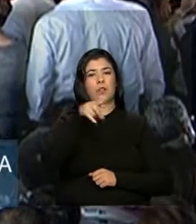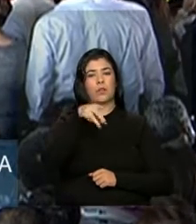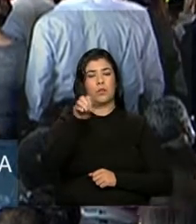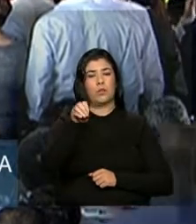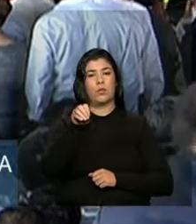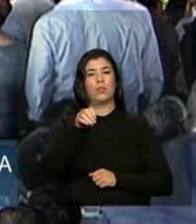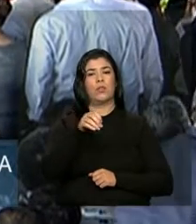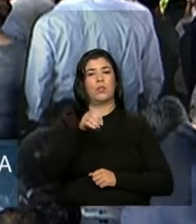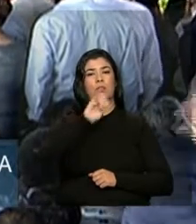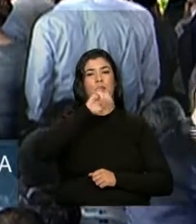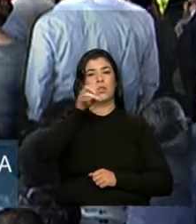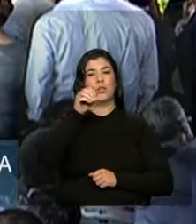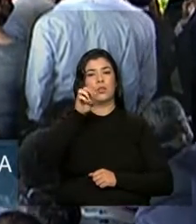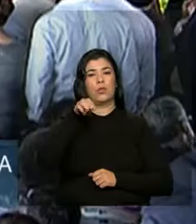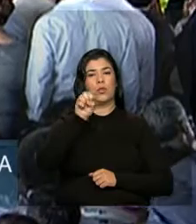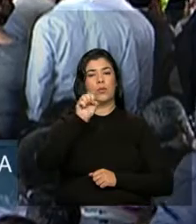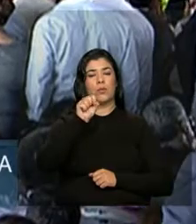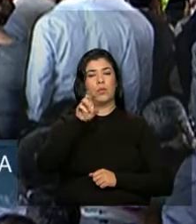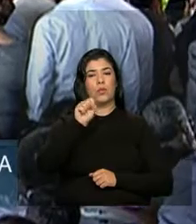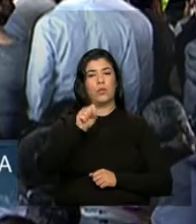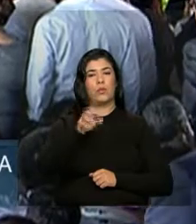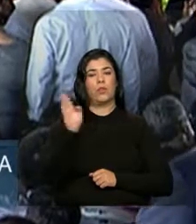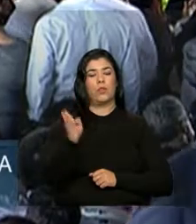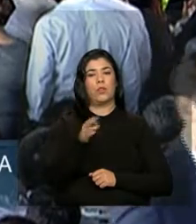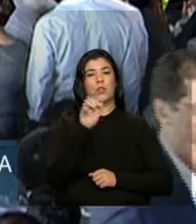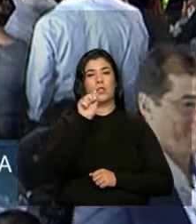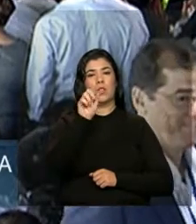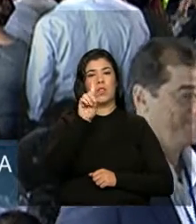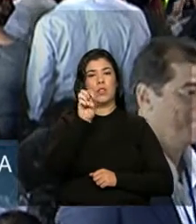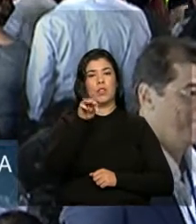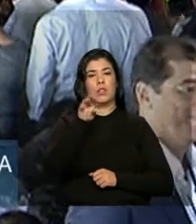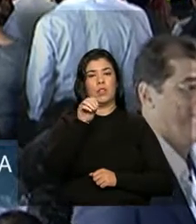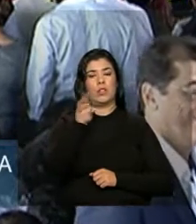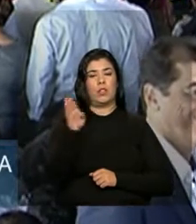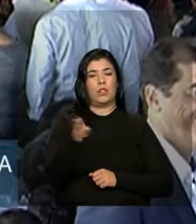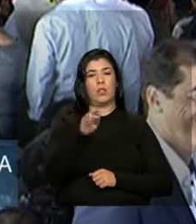Moraes, Elton Freitas e Adelmo Leão.